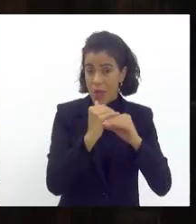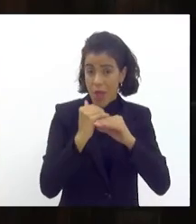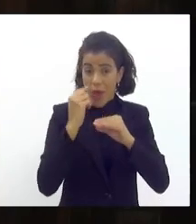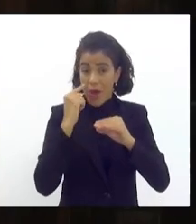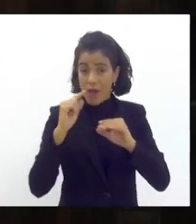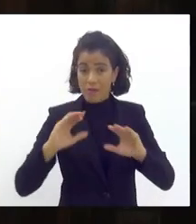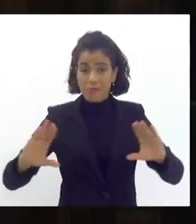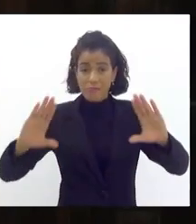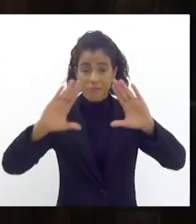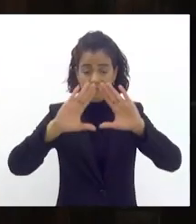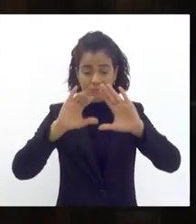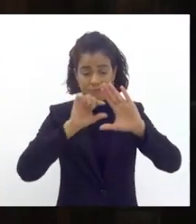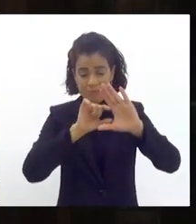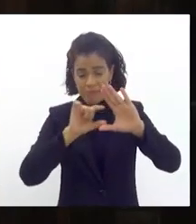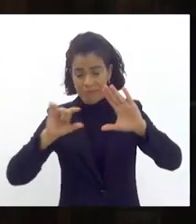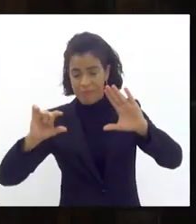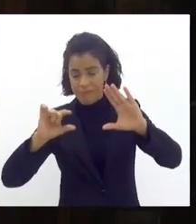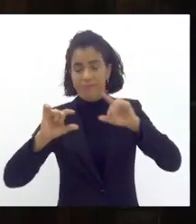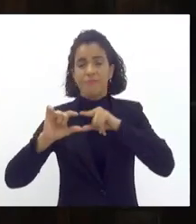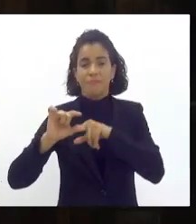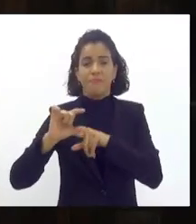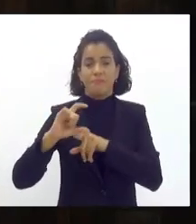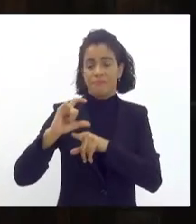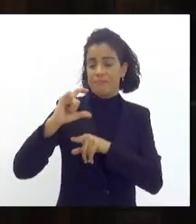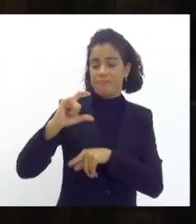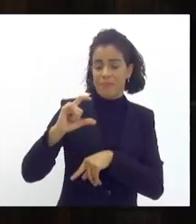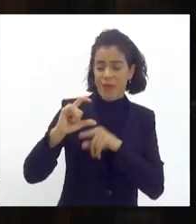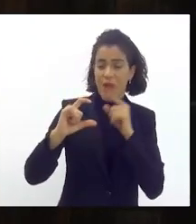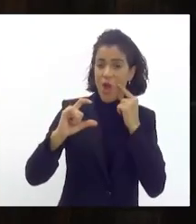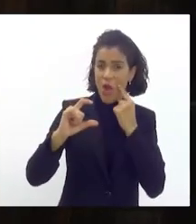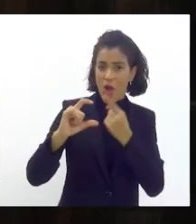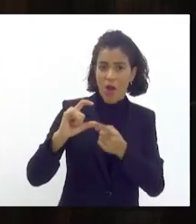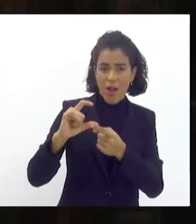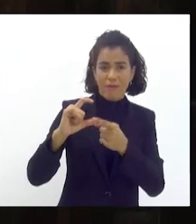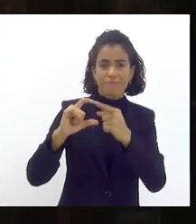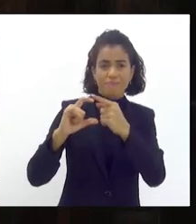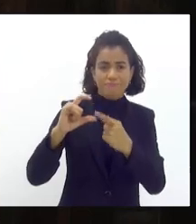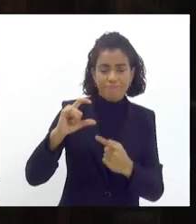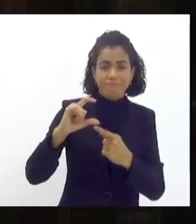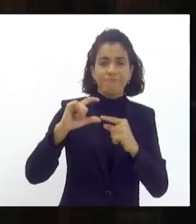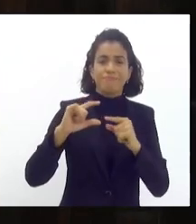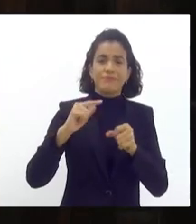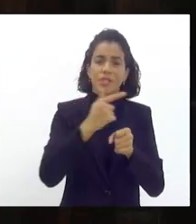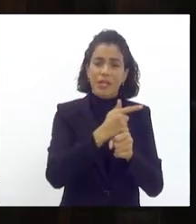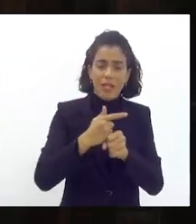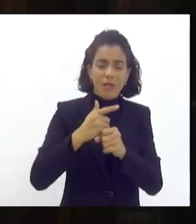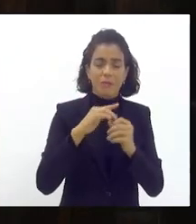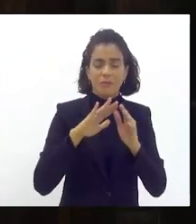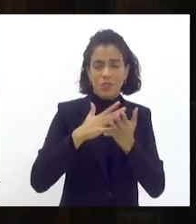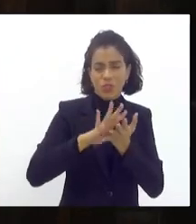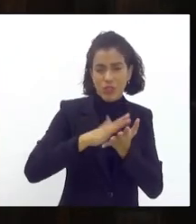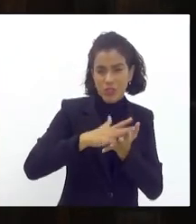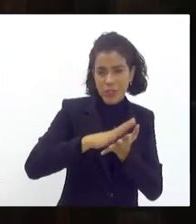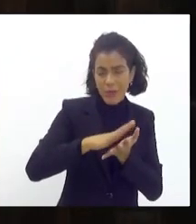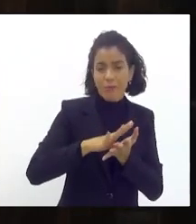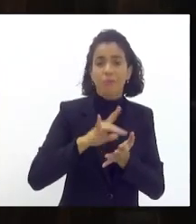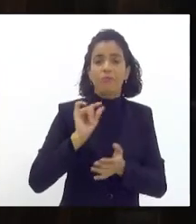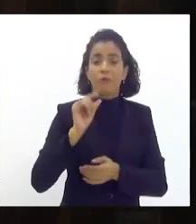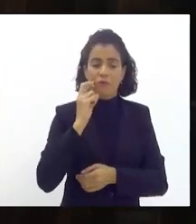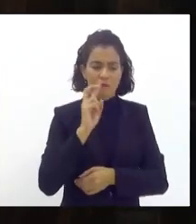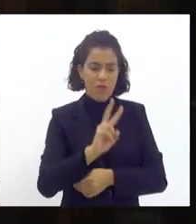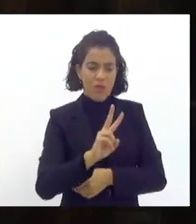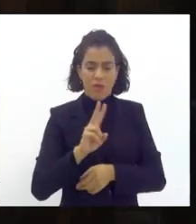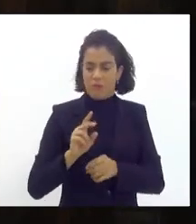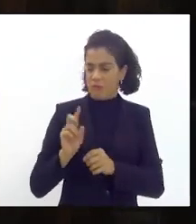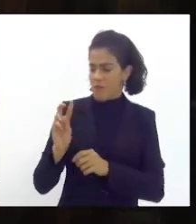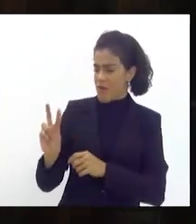a gente precisa olhar o que está na base e quando a gente olha para as escolas de samba da superliga a gente tem uma diferença